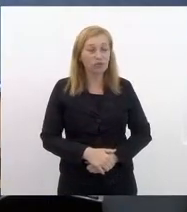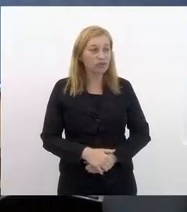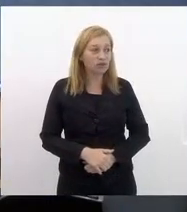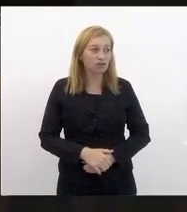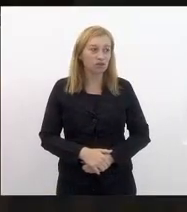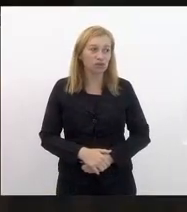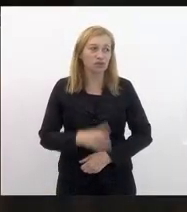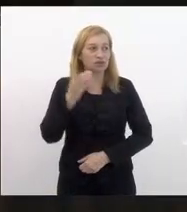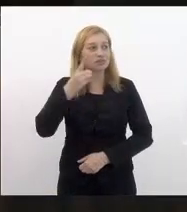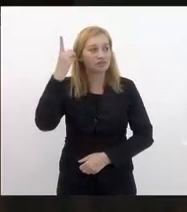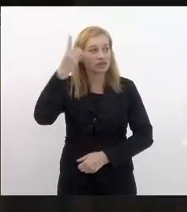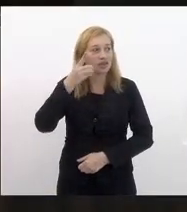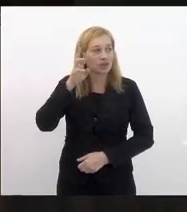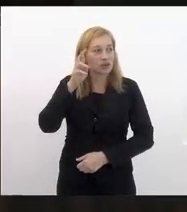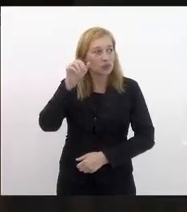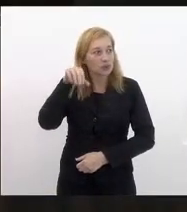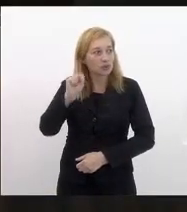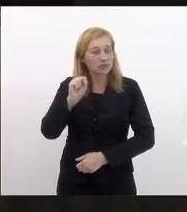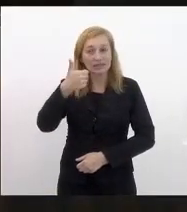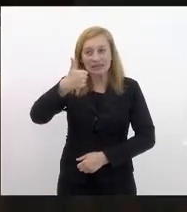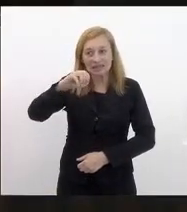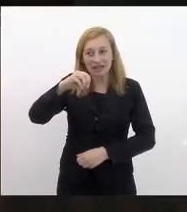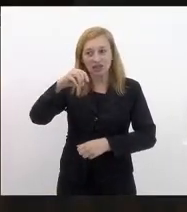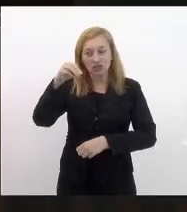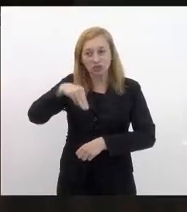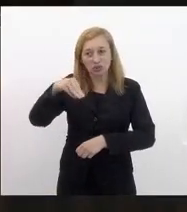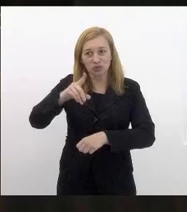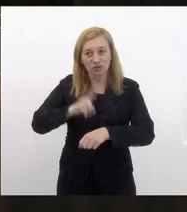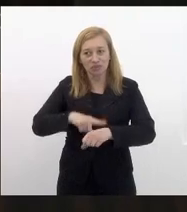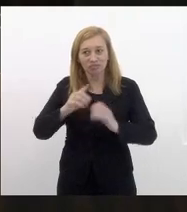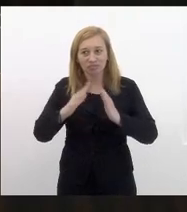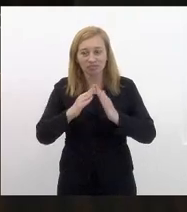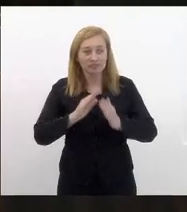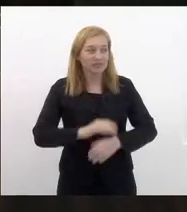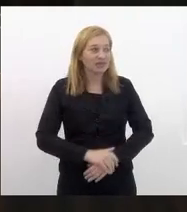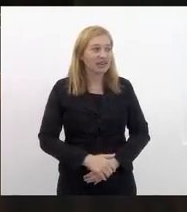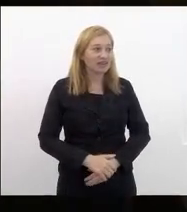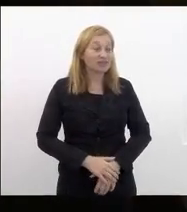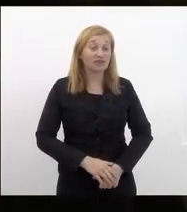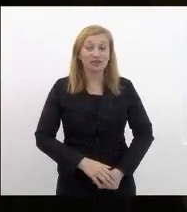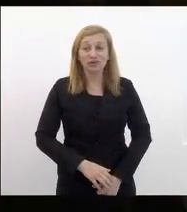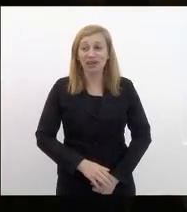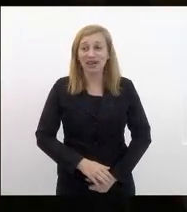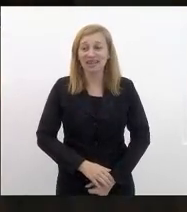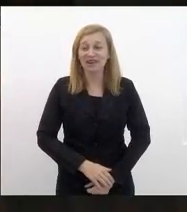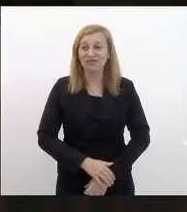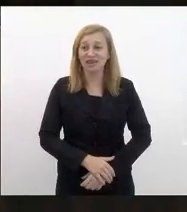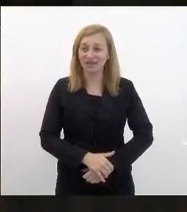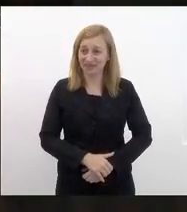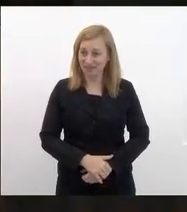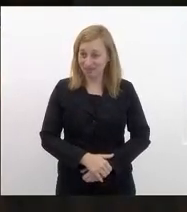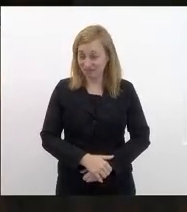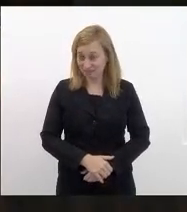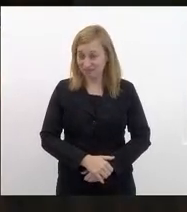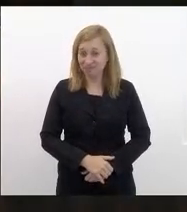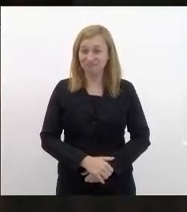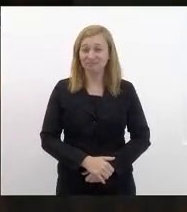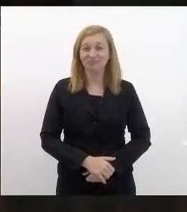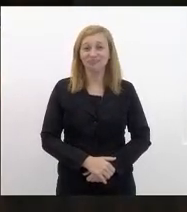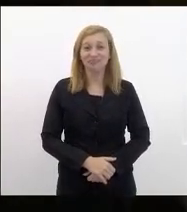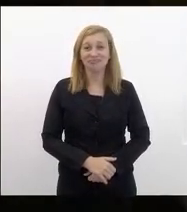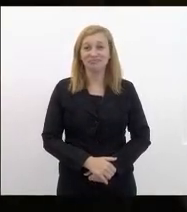deputado Rubens bom tempo vossa excelência dispõe de 10 minutos do tempo regimental vou começar a contar só agora tá